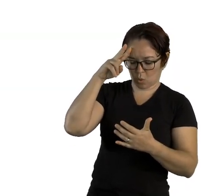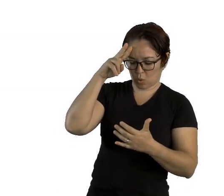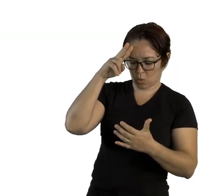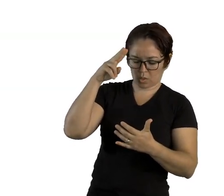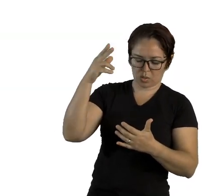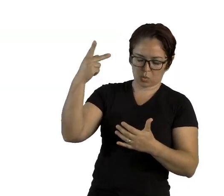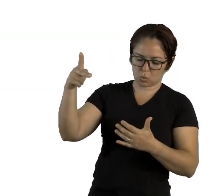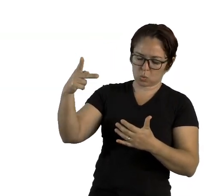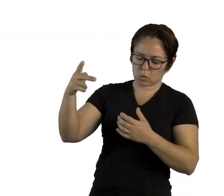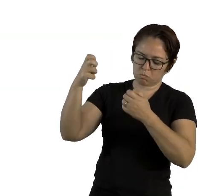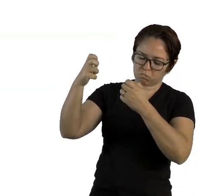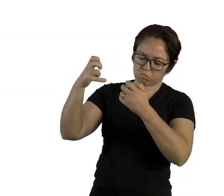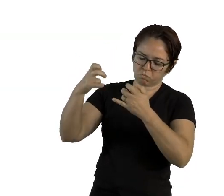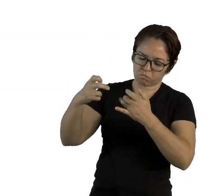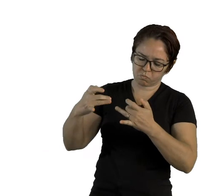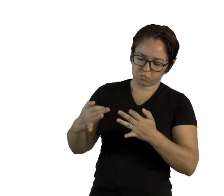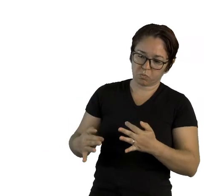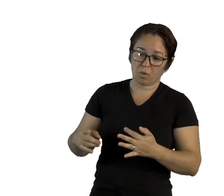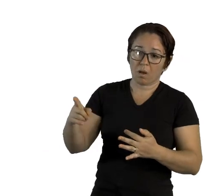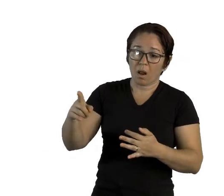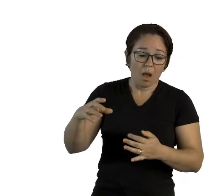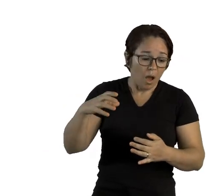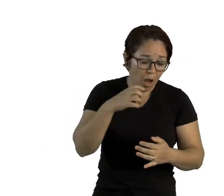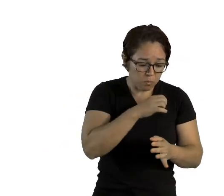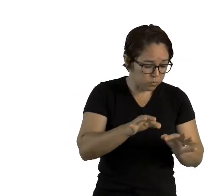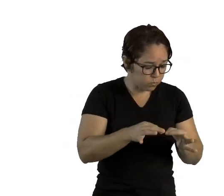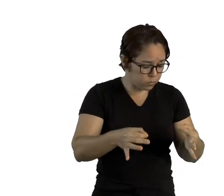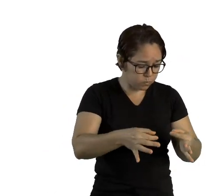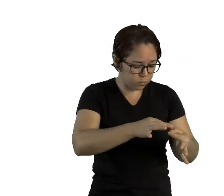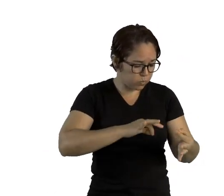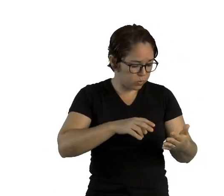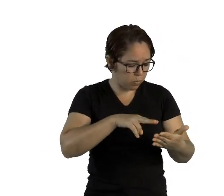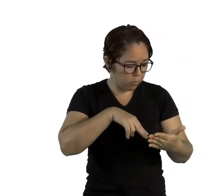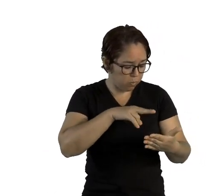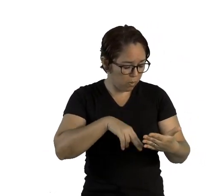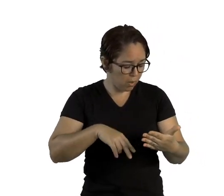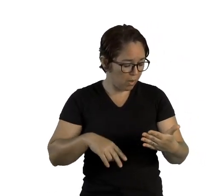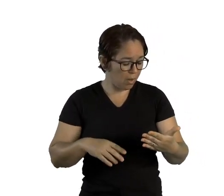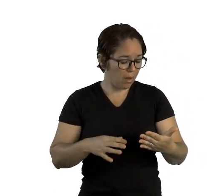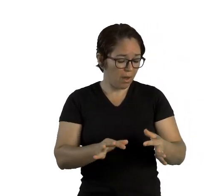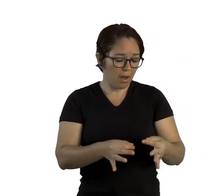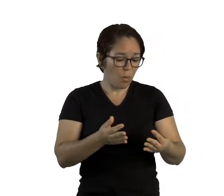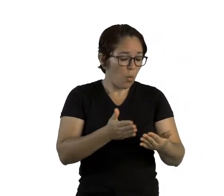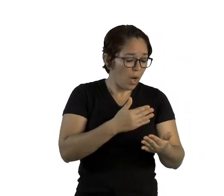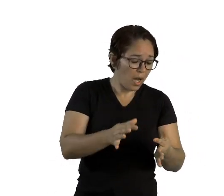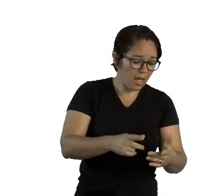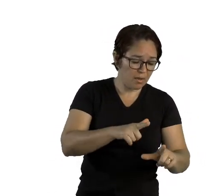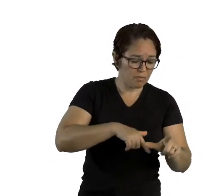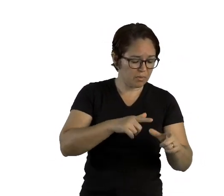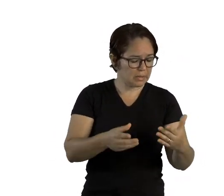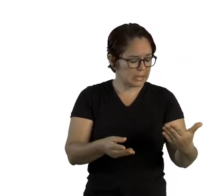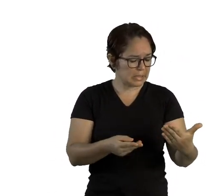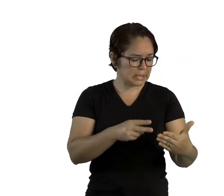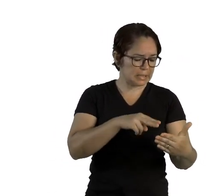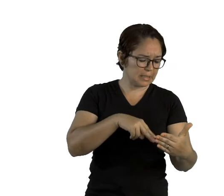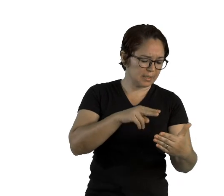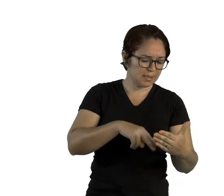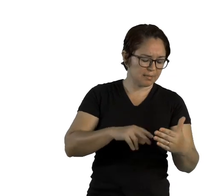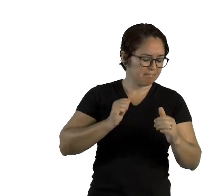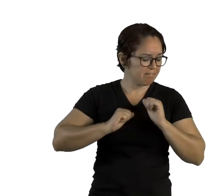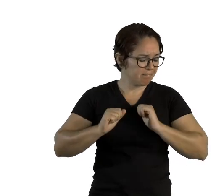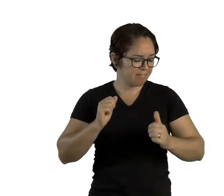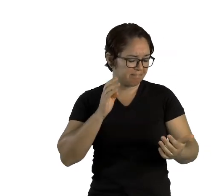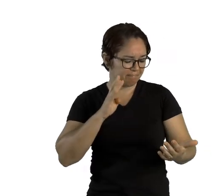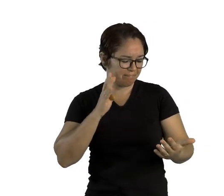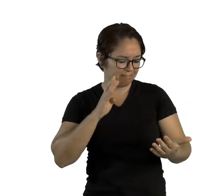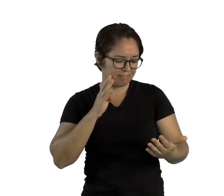a Cinderela abriu a carta sem demora e o livro estava lá com toda a sua história. E o carteiro, que glória,